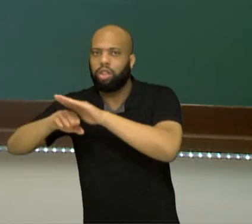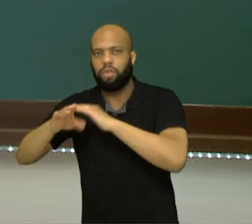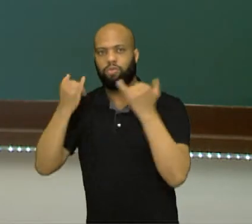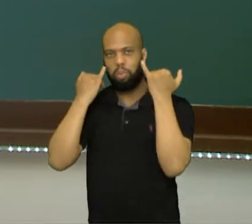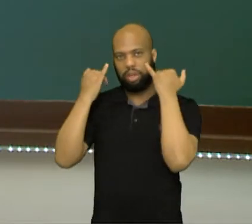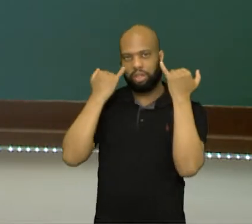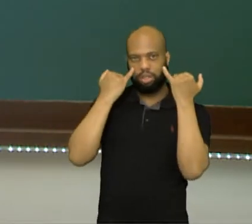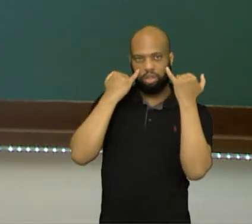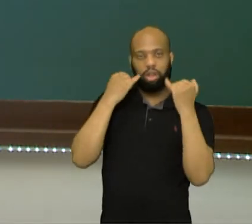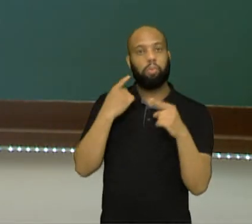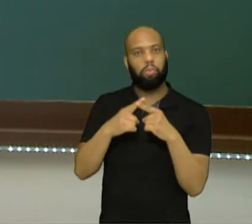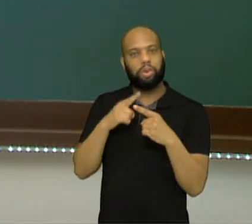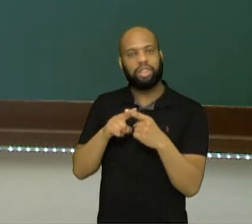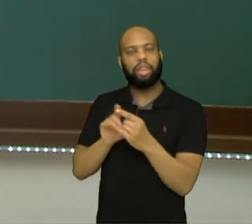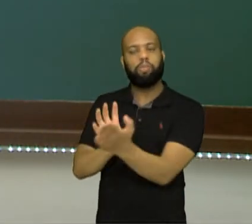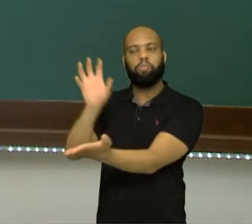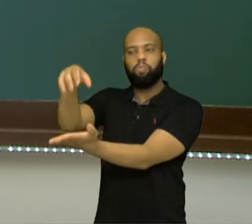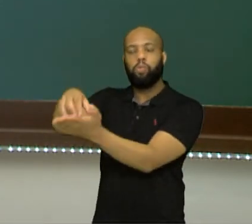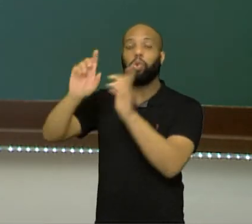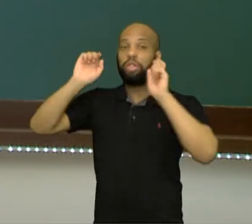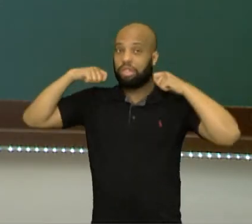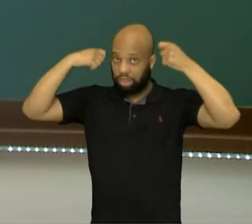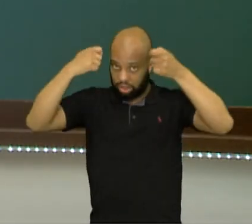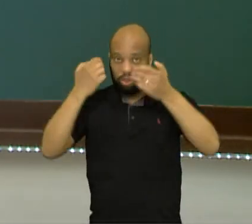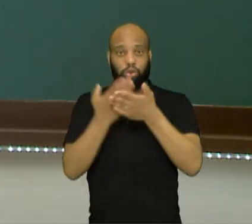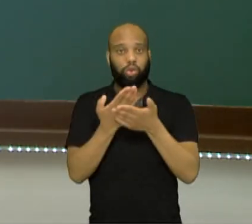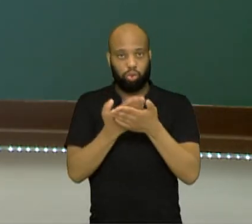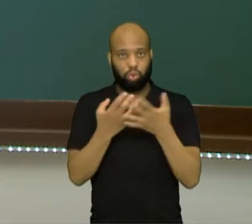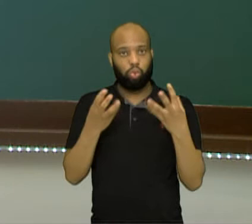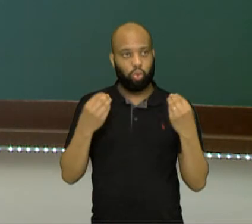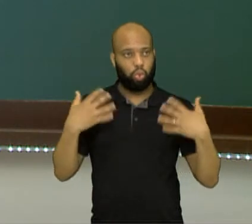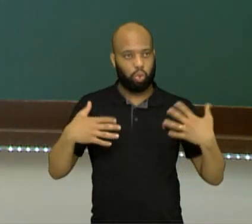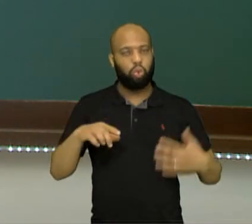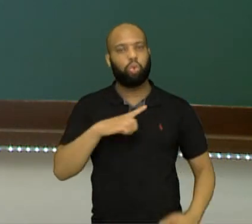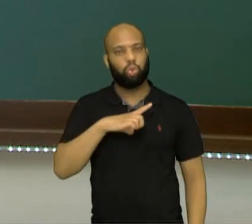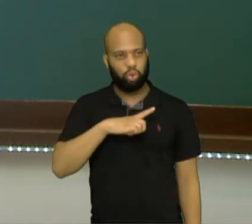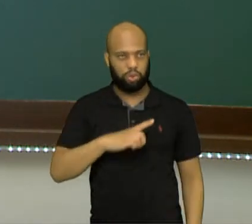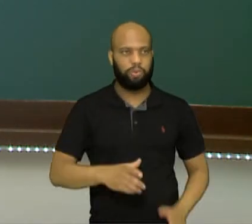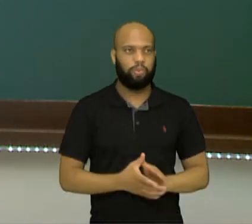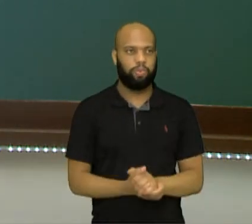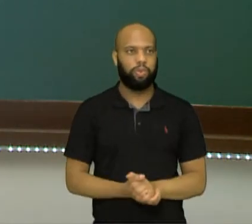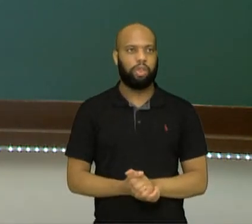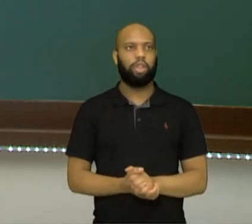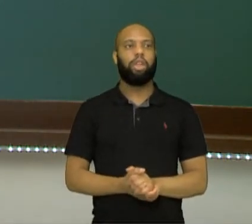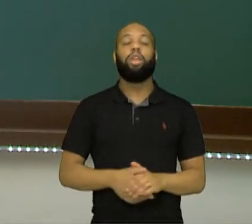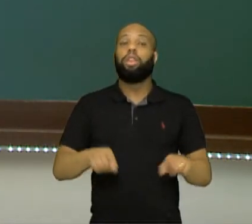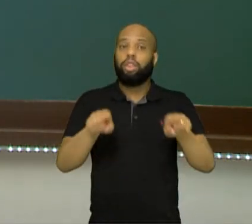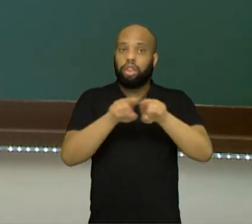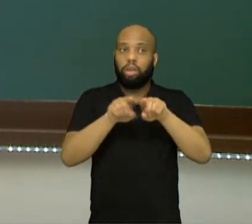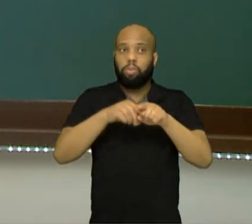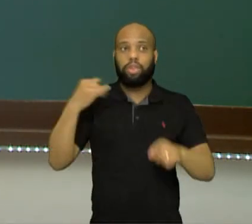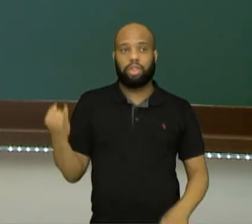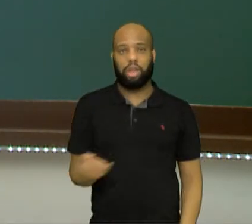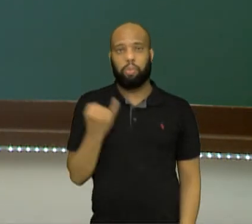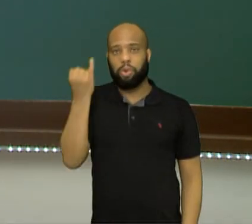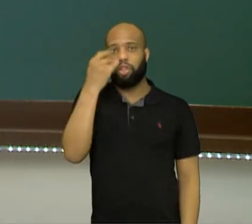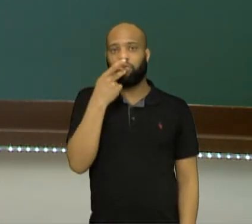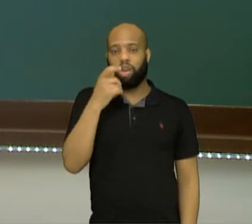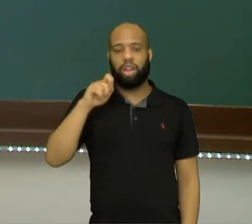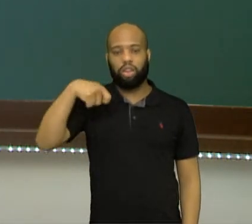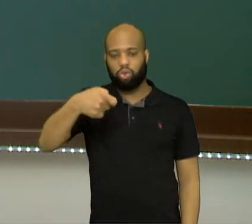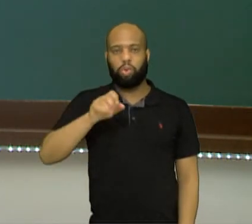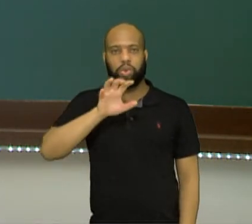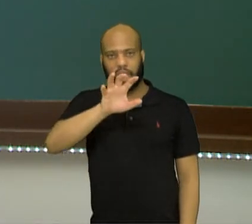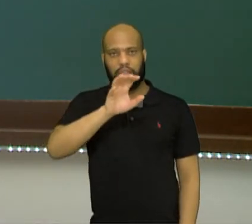da Europa serão nos mosteiros, tá bom, pessoal? E uma coisa muito importante também neste período vai ser a